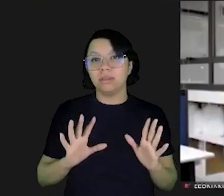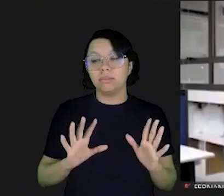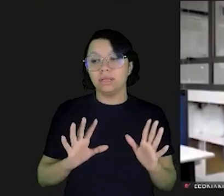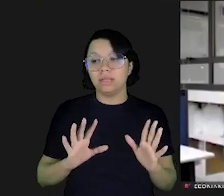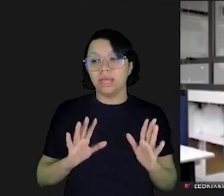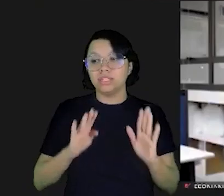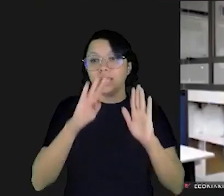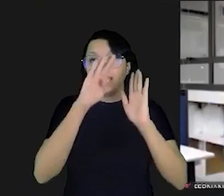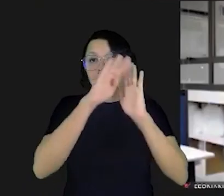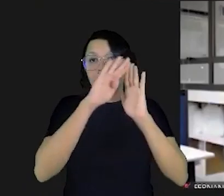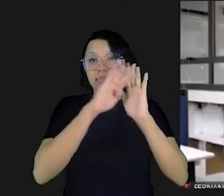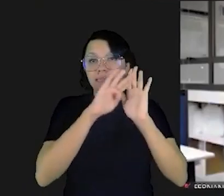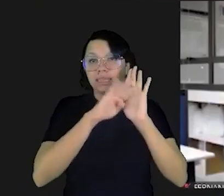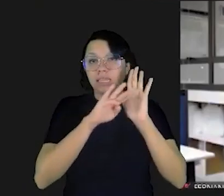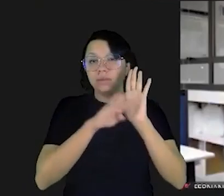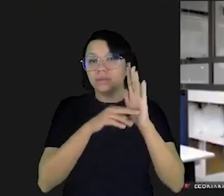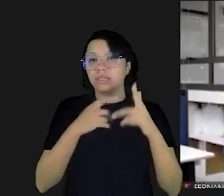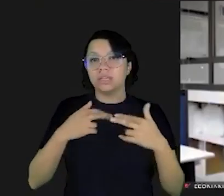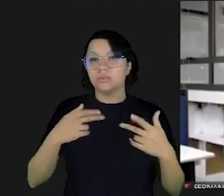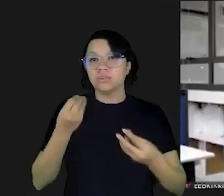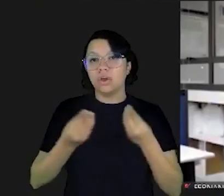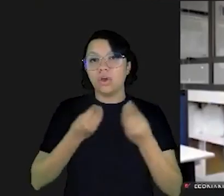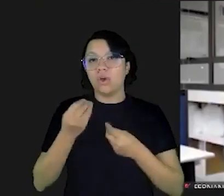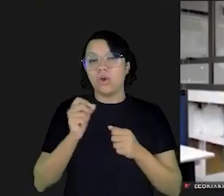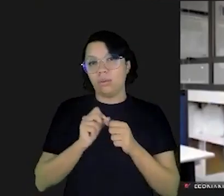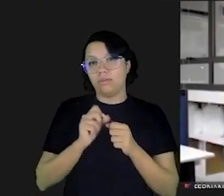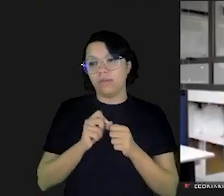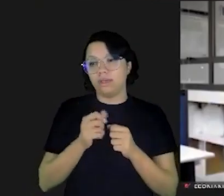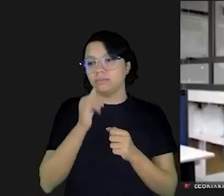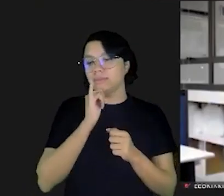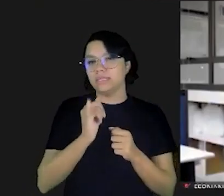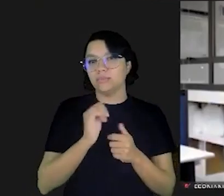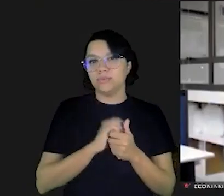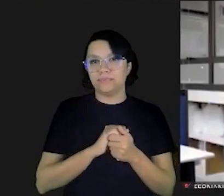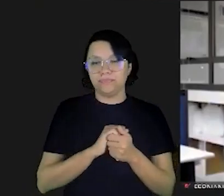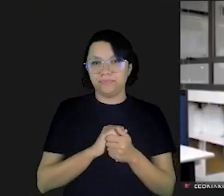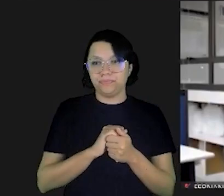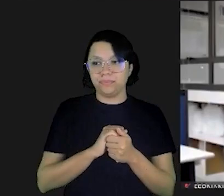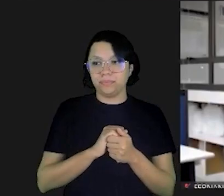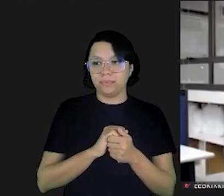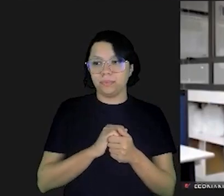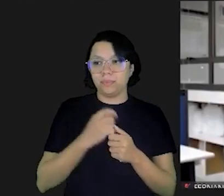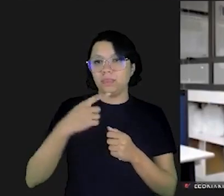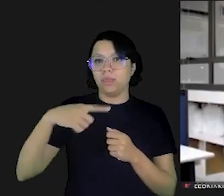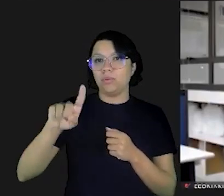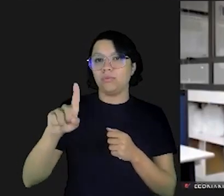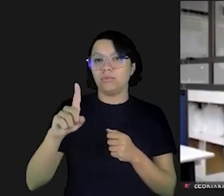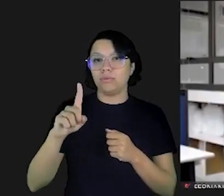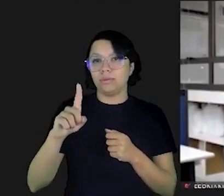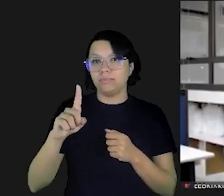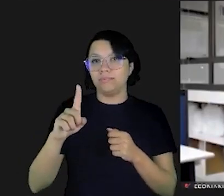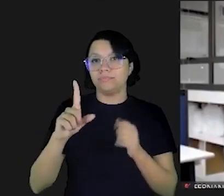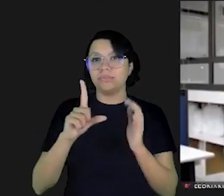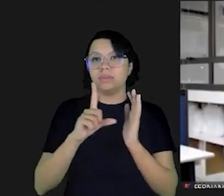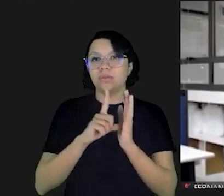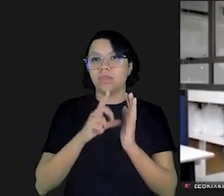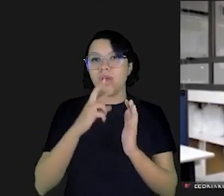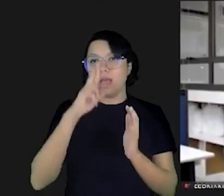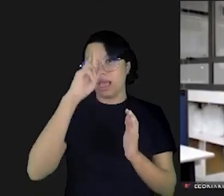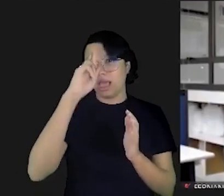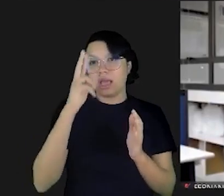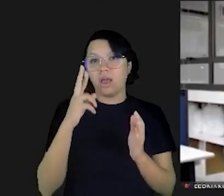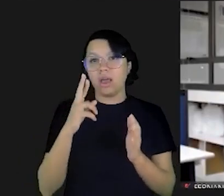aplicativo que me permitisse categorizar as coisas como eu categorizo só pra dar um exemplo eu fui a um